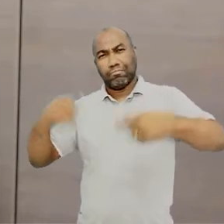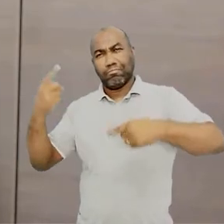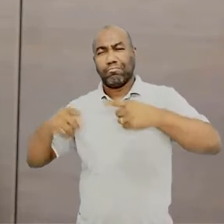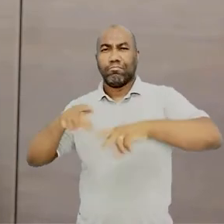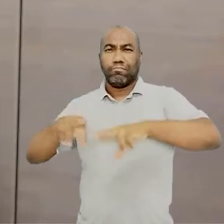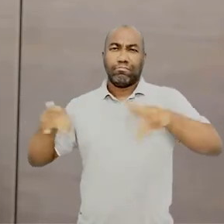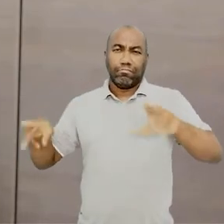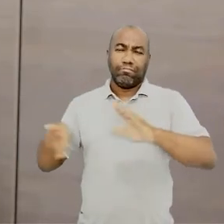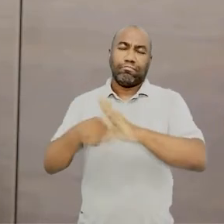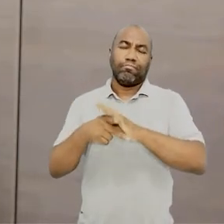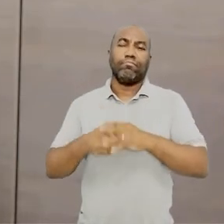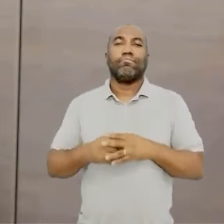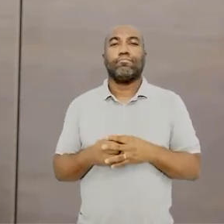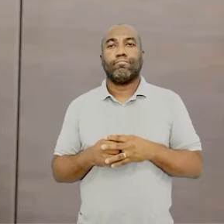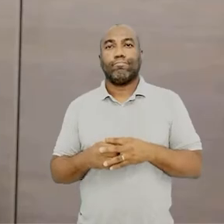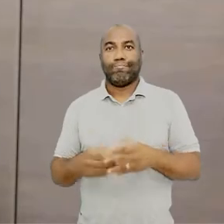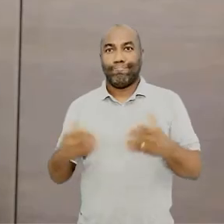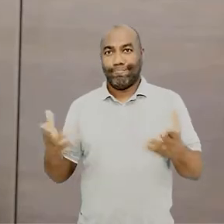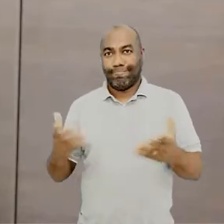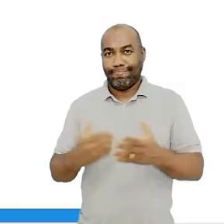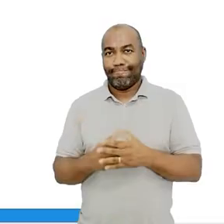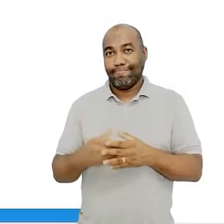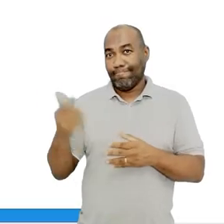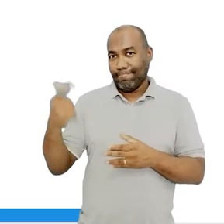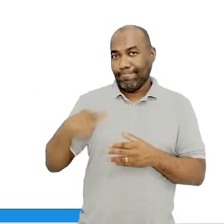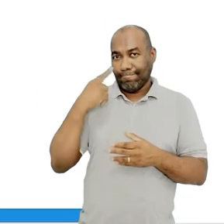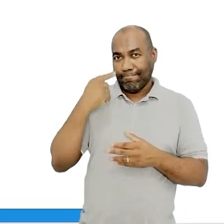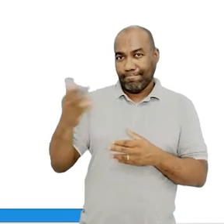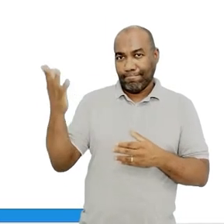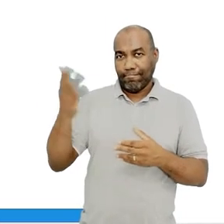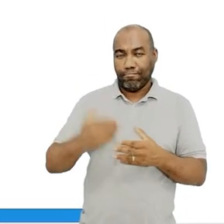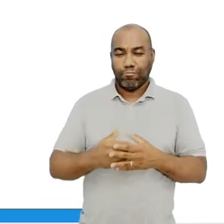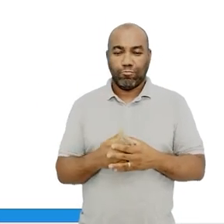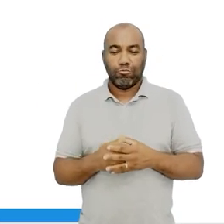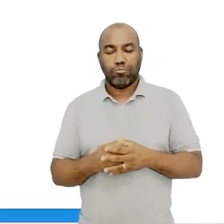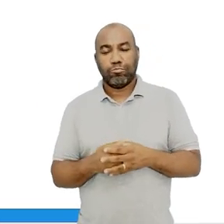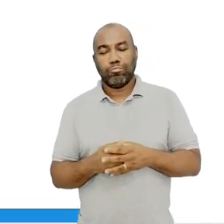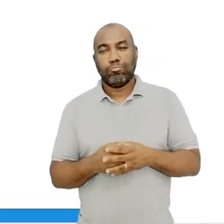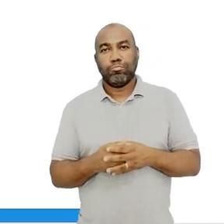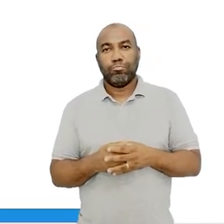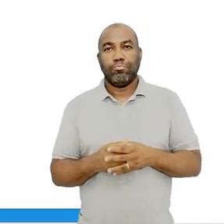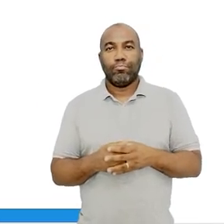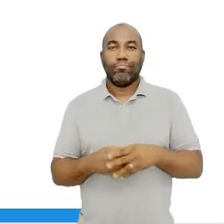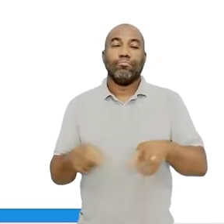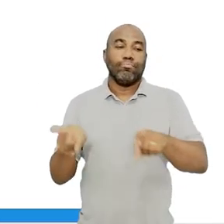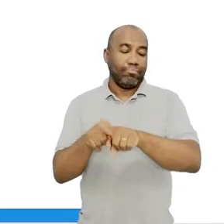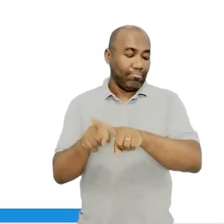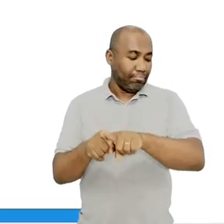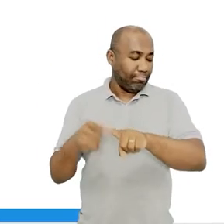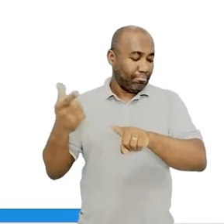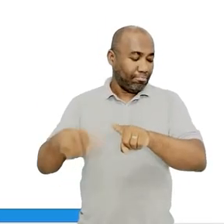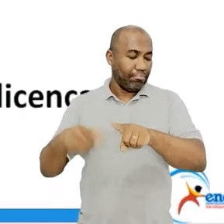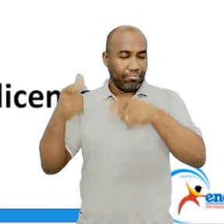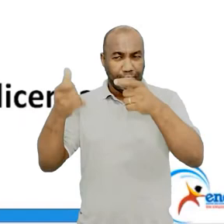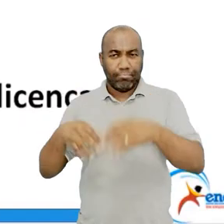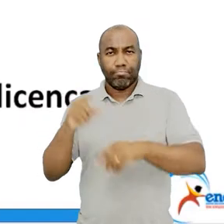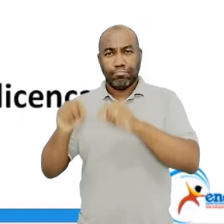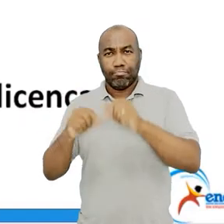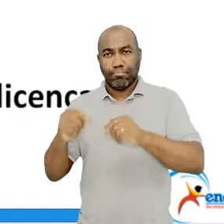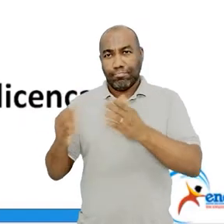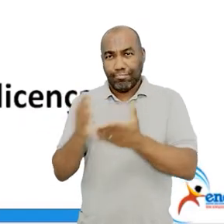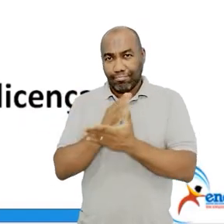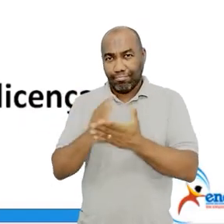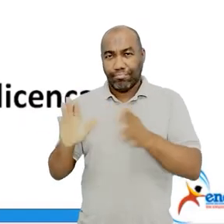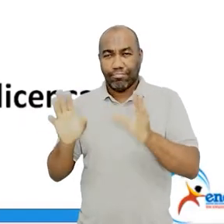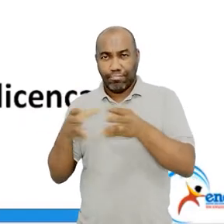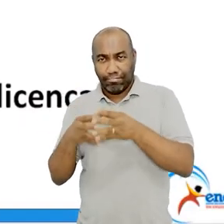equilíbrio nessa hora, certo? Vamos adiante? Agora, para vocês, um